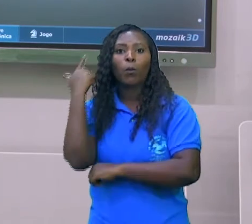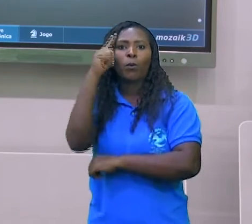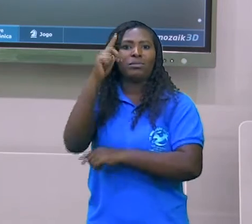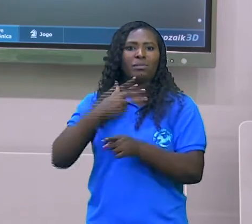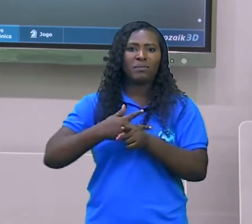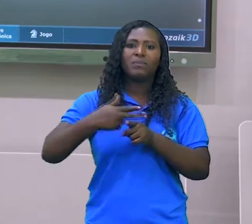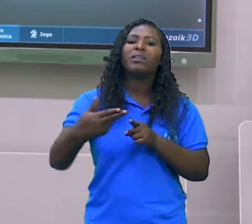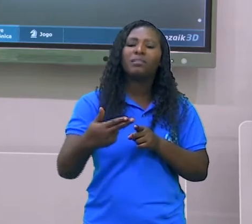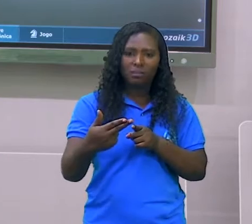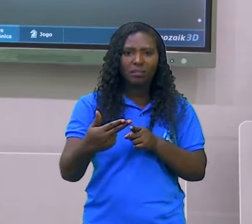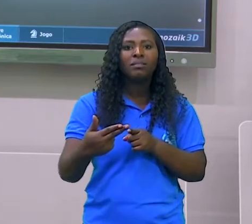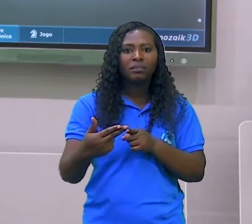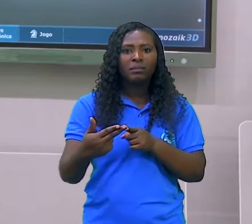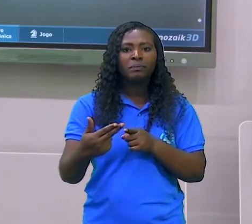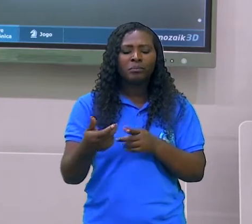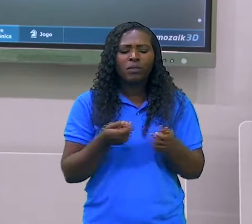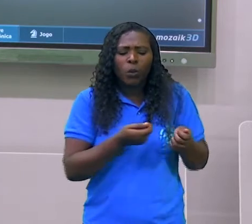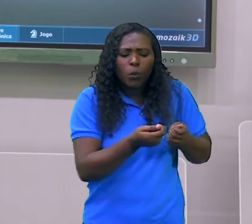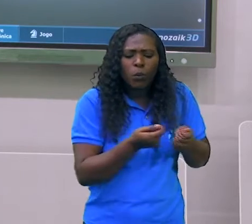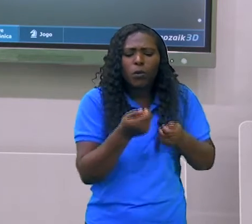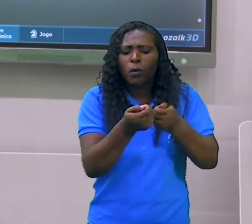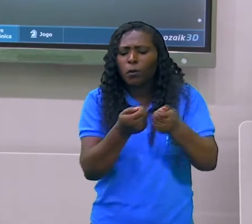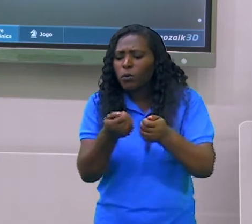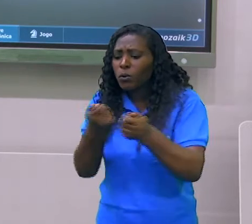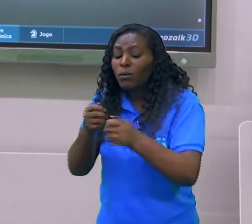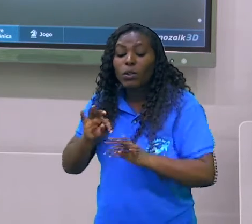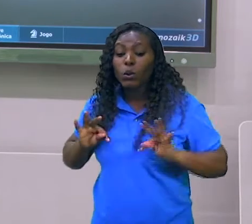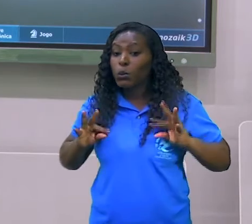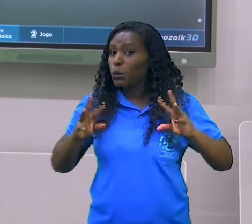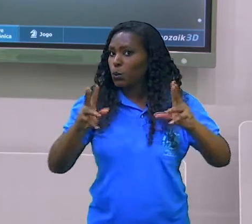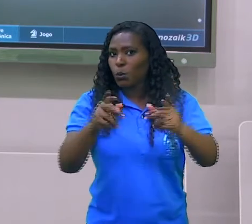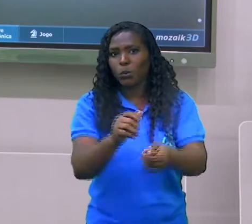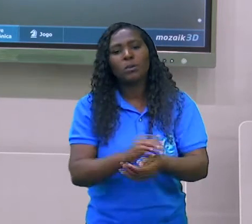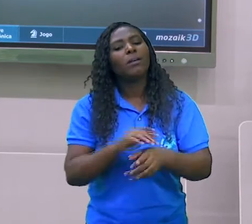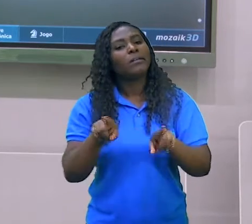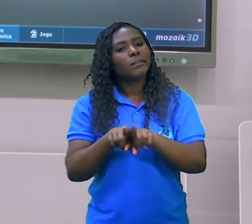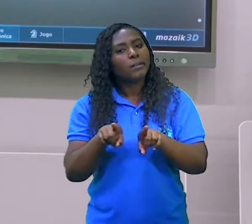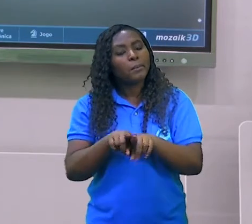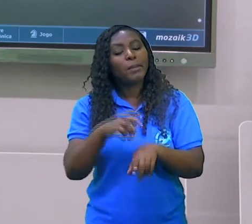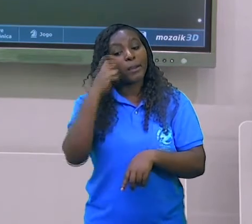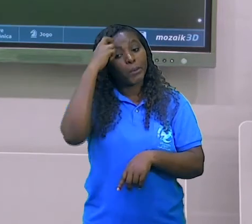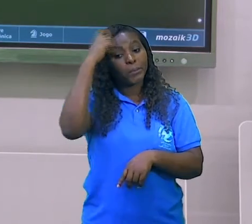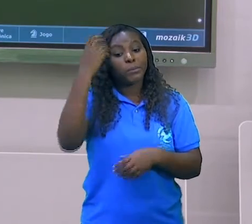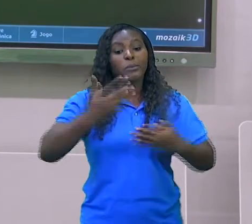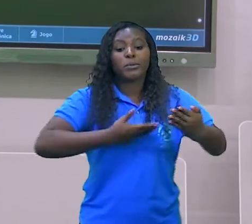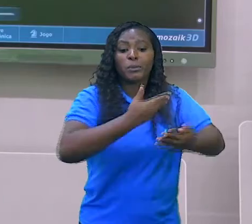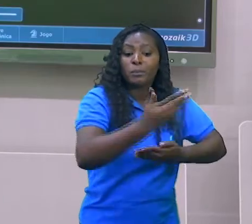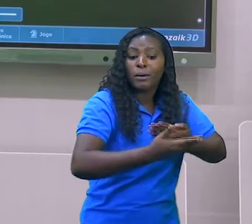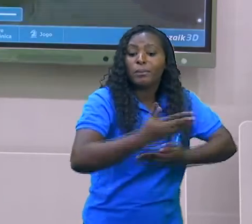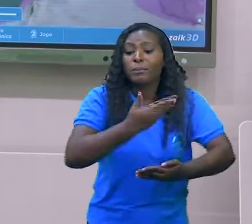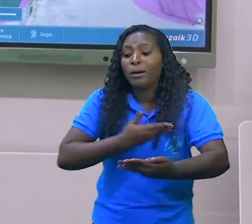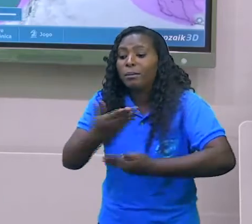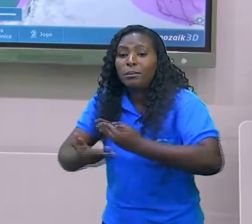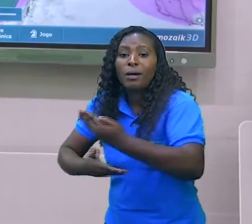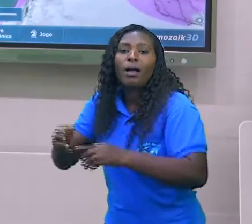conquistou, estabeleceu a forma de vida grega e sua organização social.